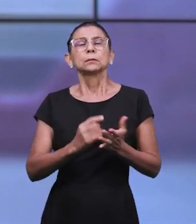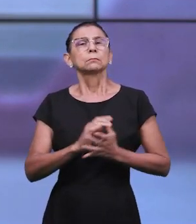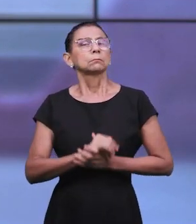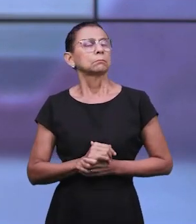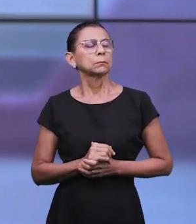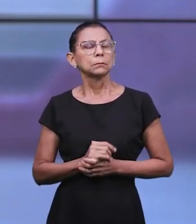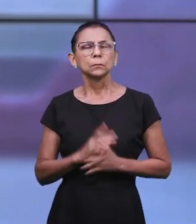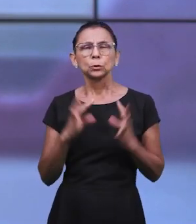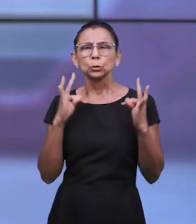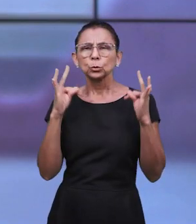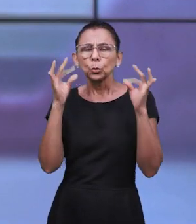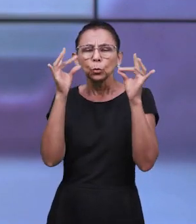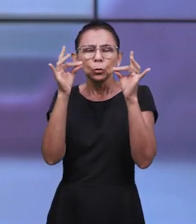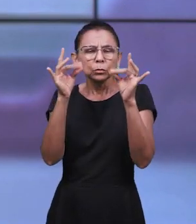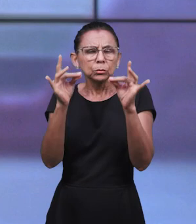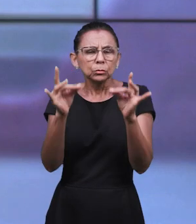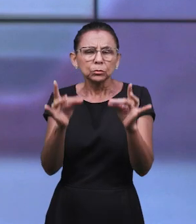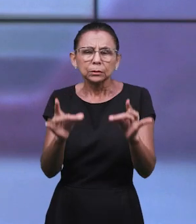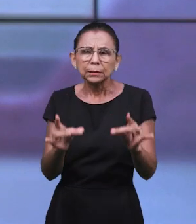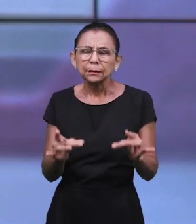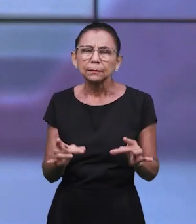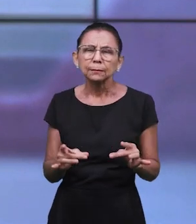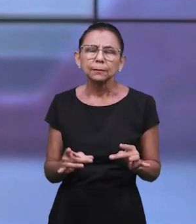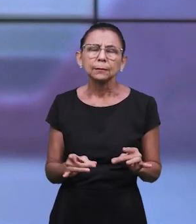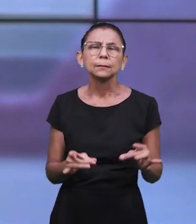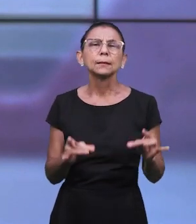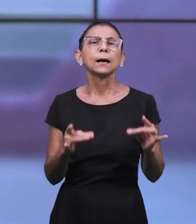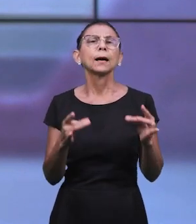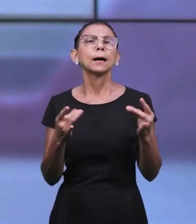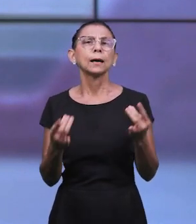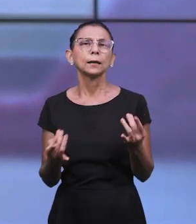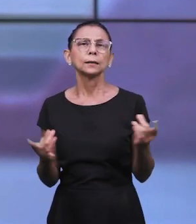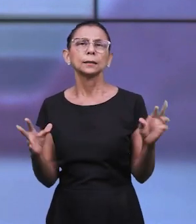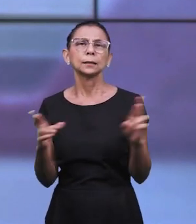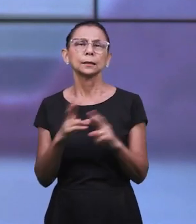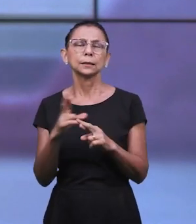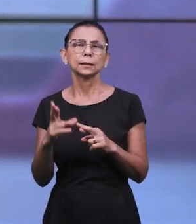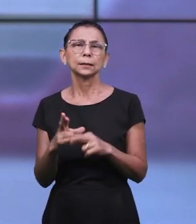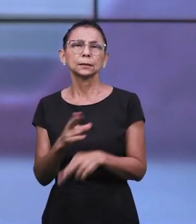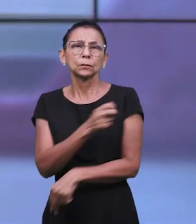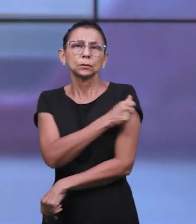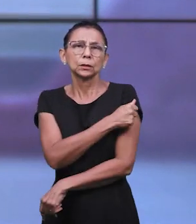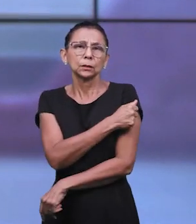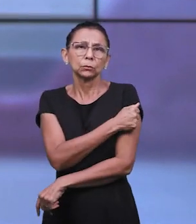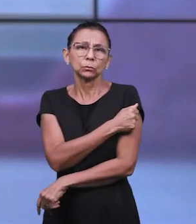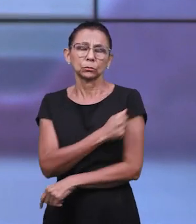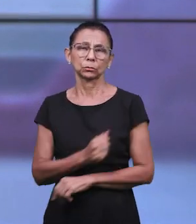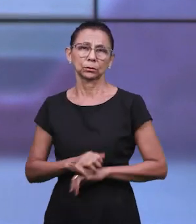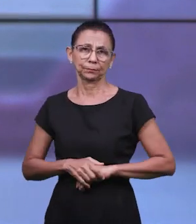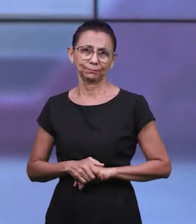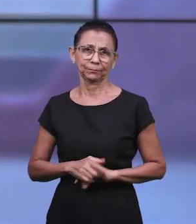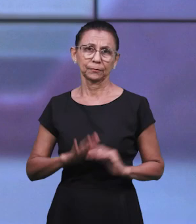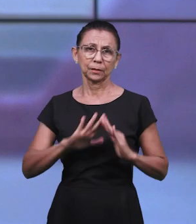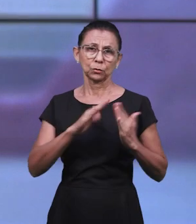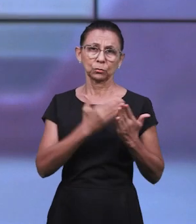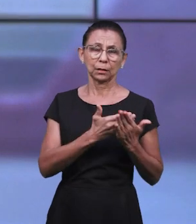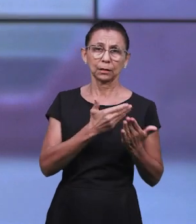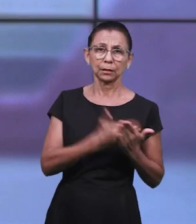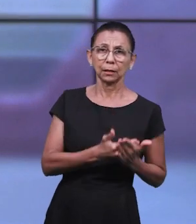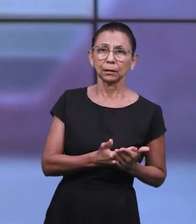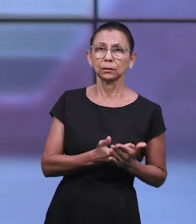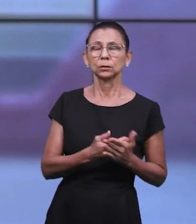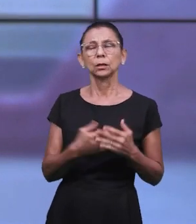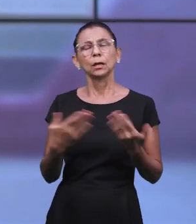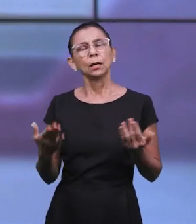demonstram se importar com todas as questões que envolvem a vida escolar dos estudantes, desde aqueles aspectos mais